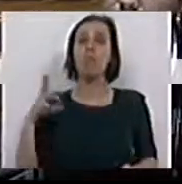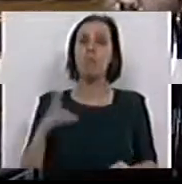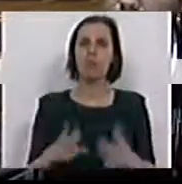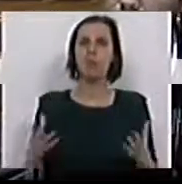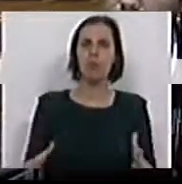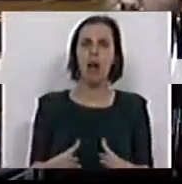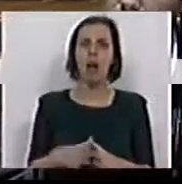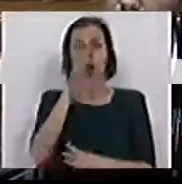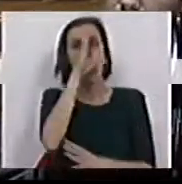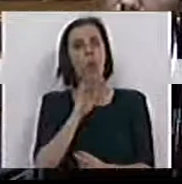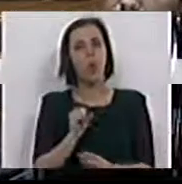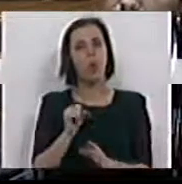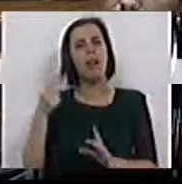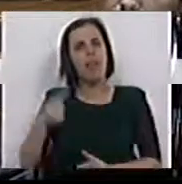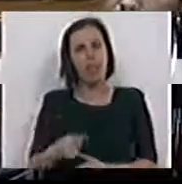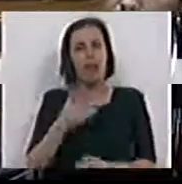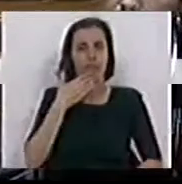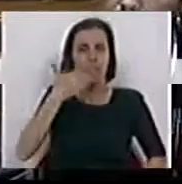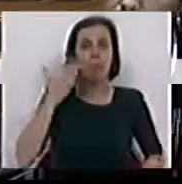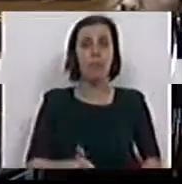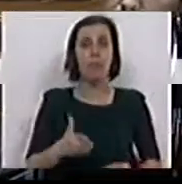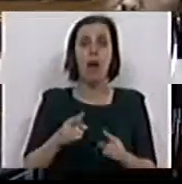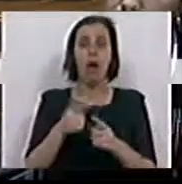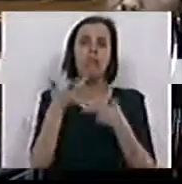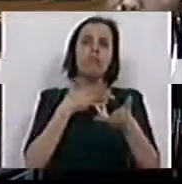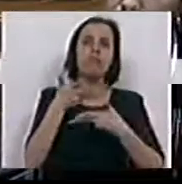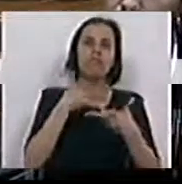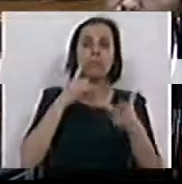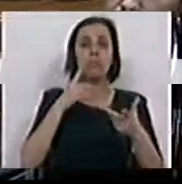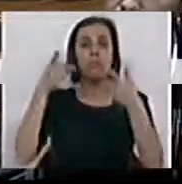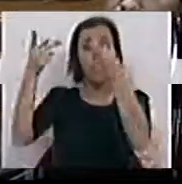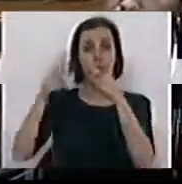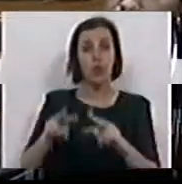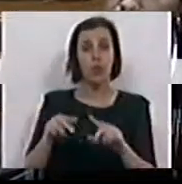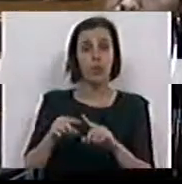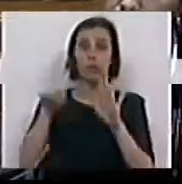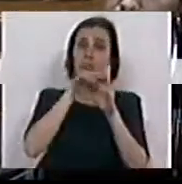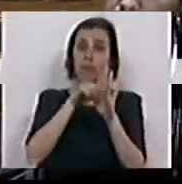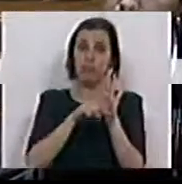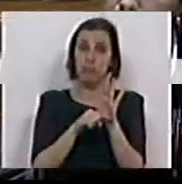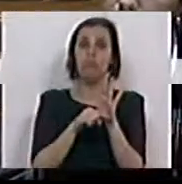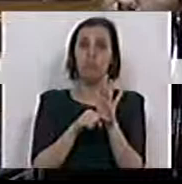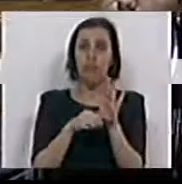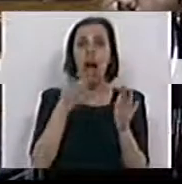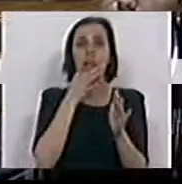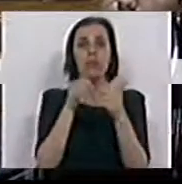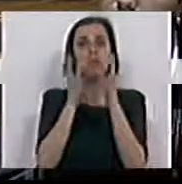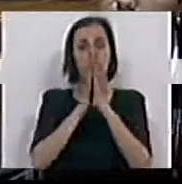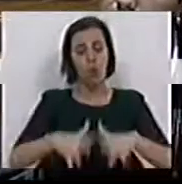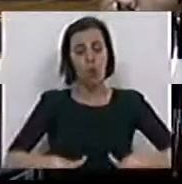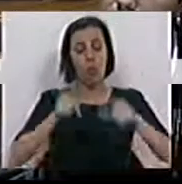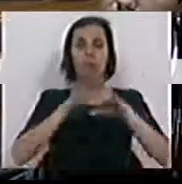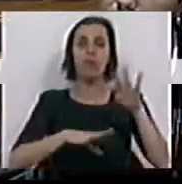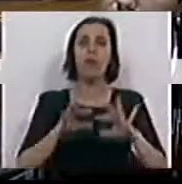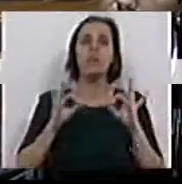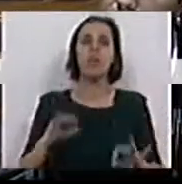Portugal e que o Governo deve ser intransigente na negociação e na transposição destas diretivas para que todo o progresso que